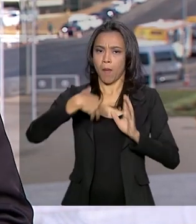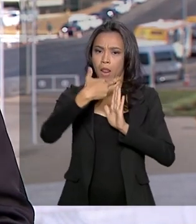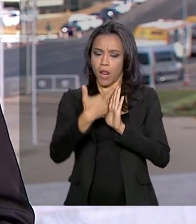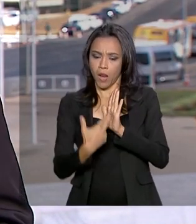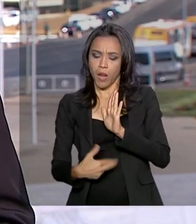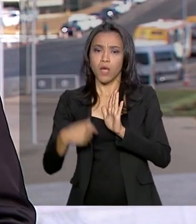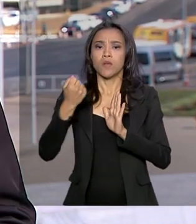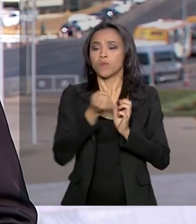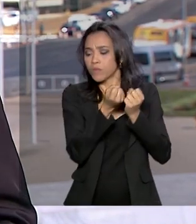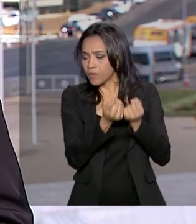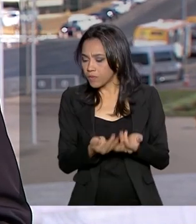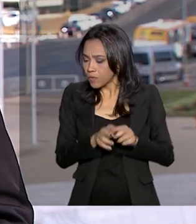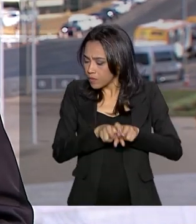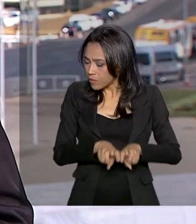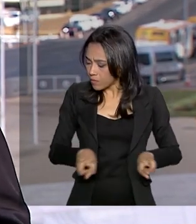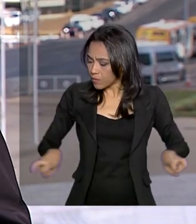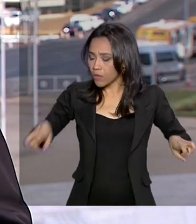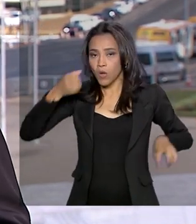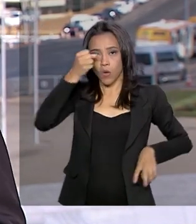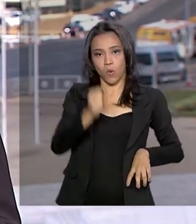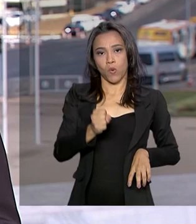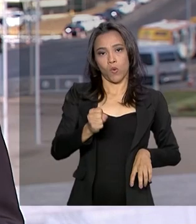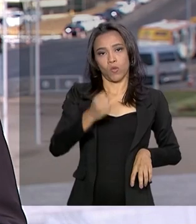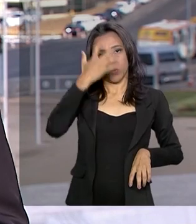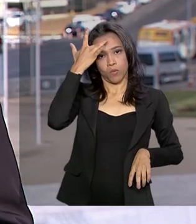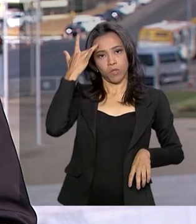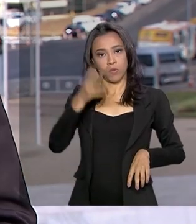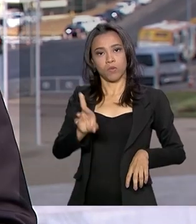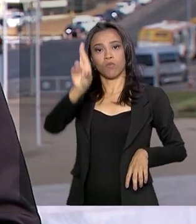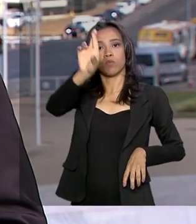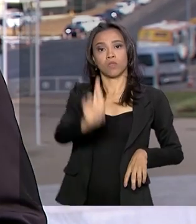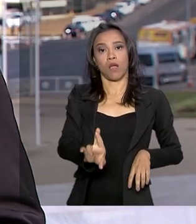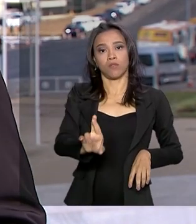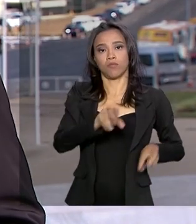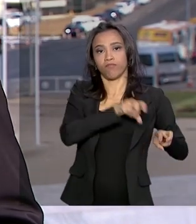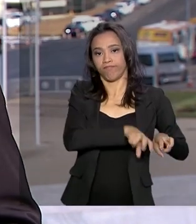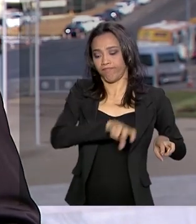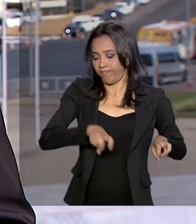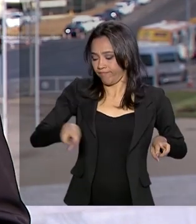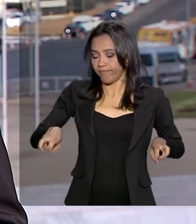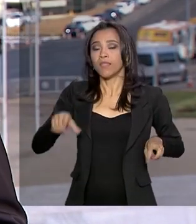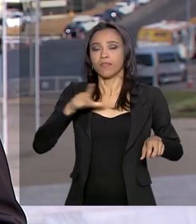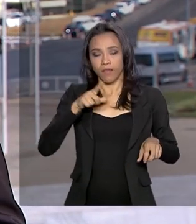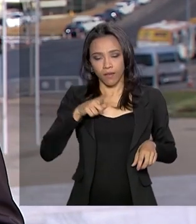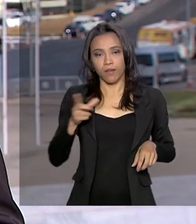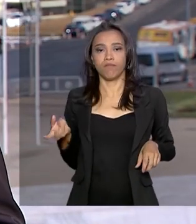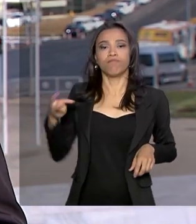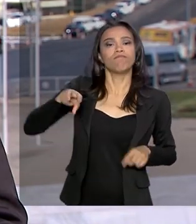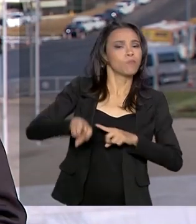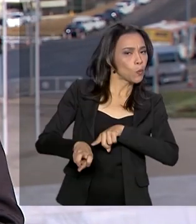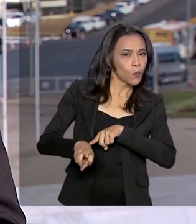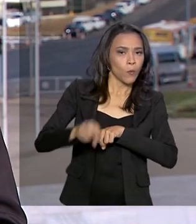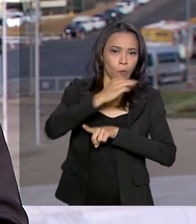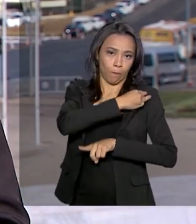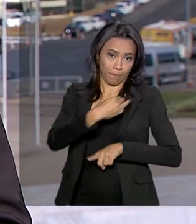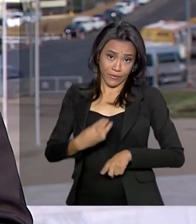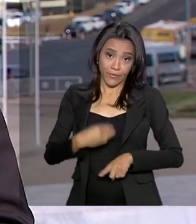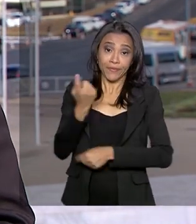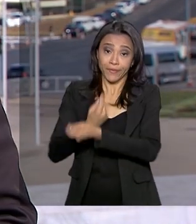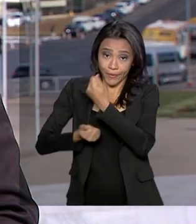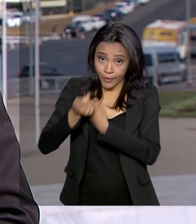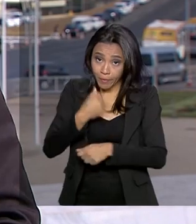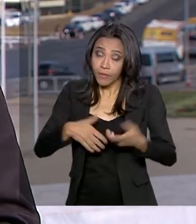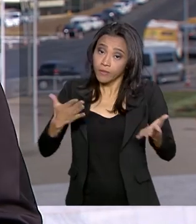mesa com oito autoridades. Em uma delas, está prevista a presença do ministro da Economia, Paulo Guedes. Ontem, a